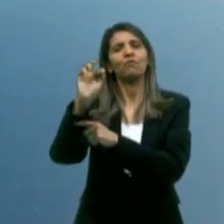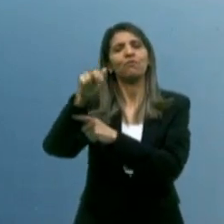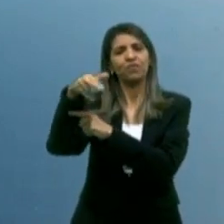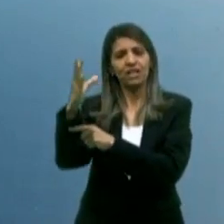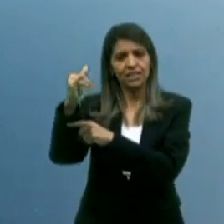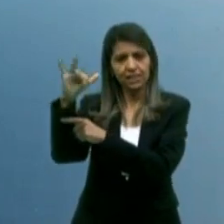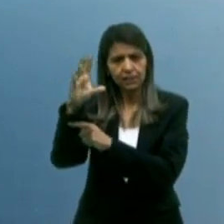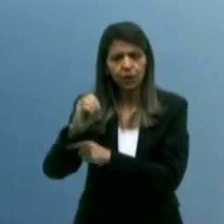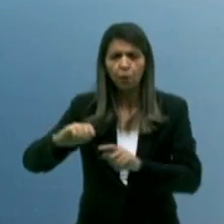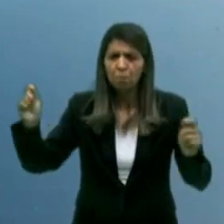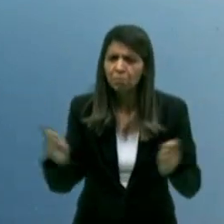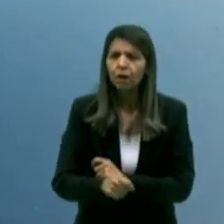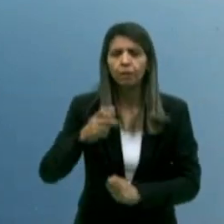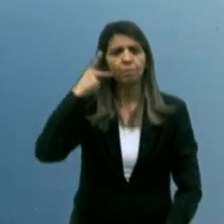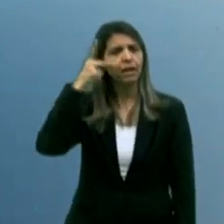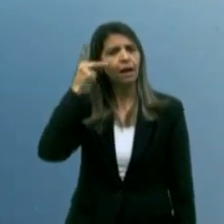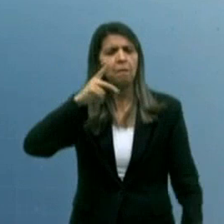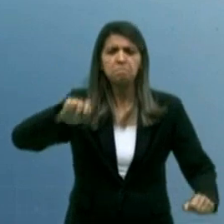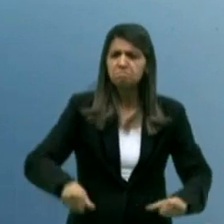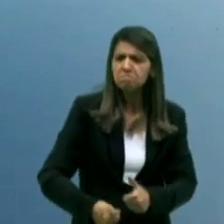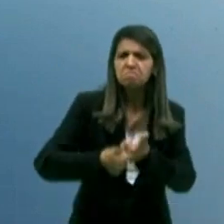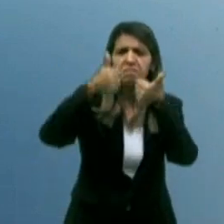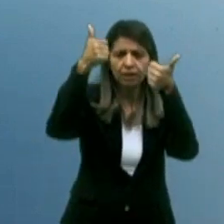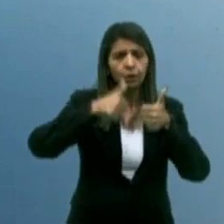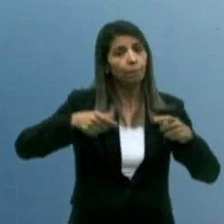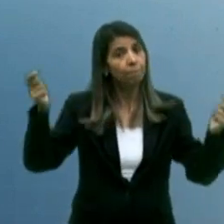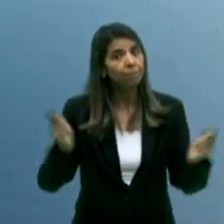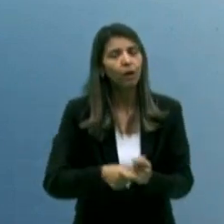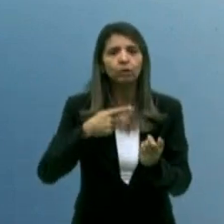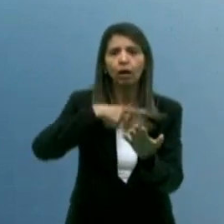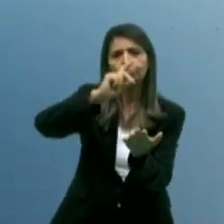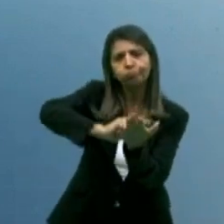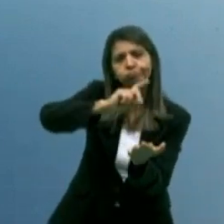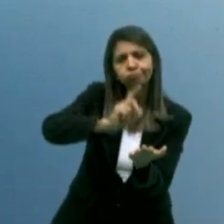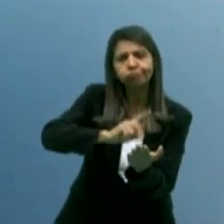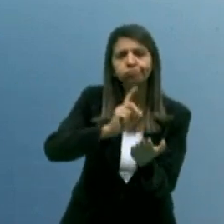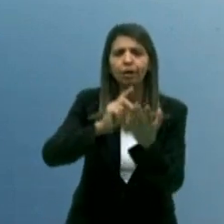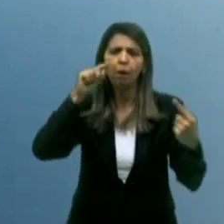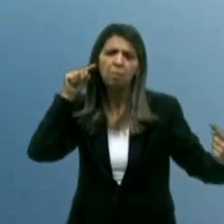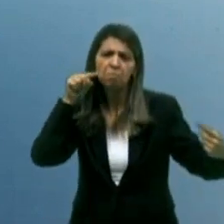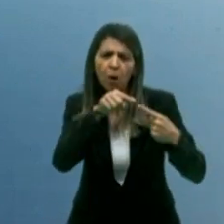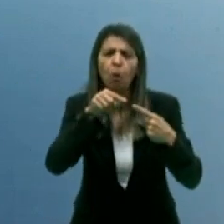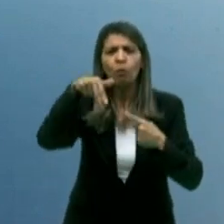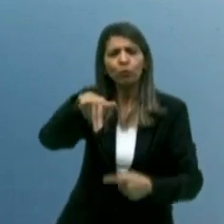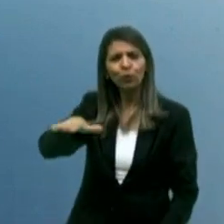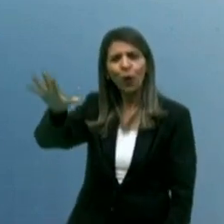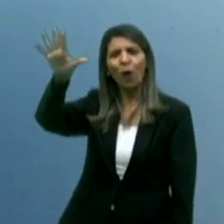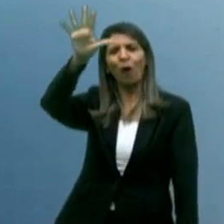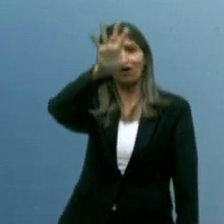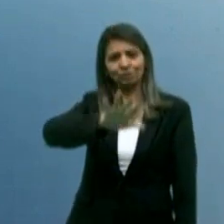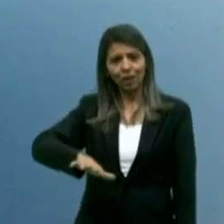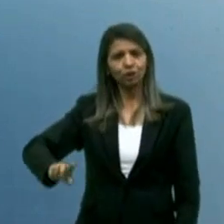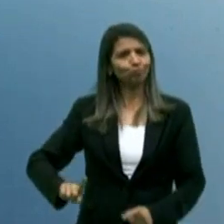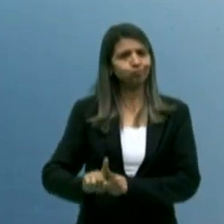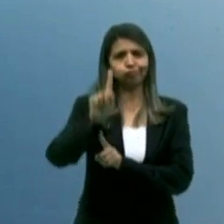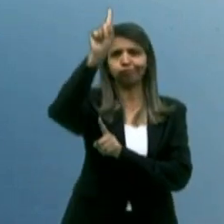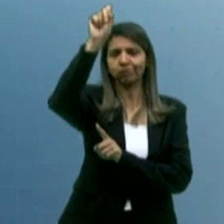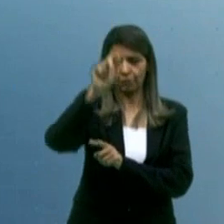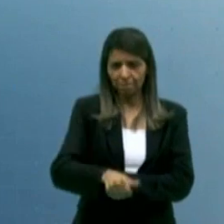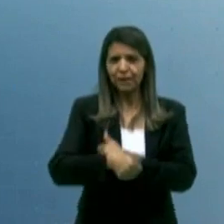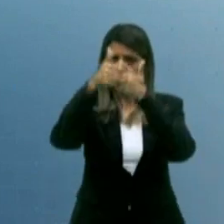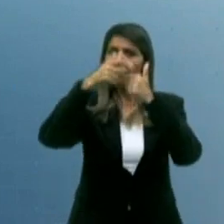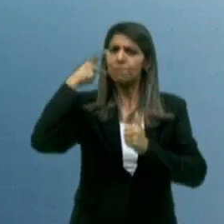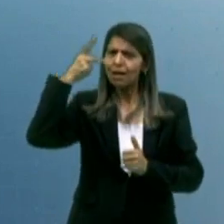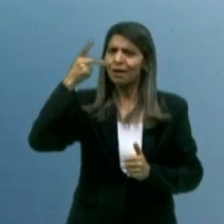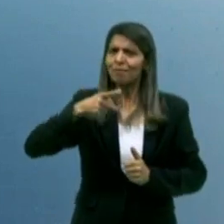num estado próspero. Num estado que possa ser verdadeiramente o coração do Nordeste. A Paraíba vai prosperar. E nós